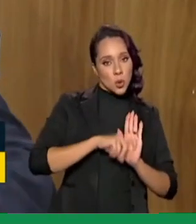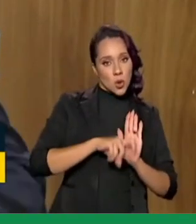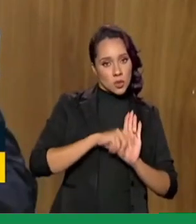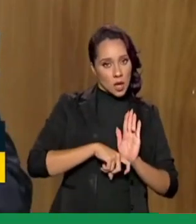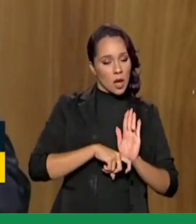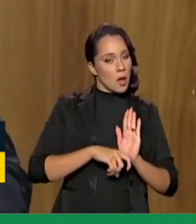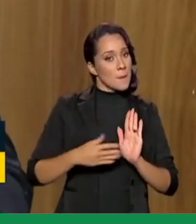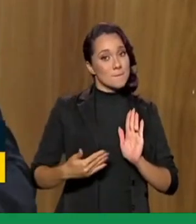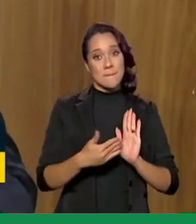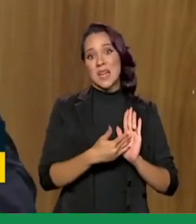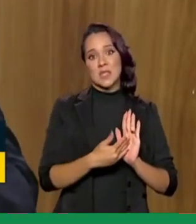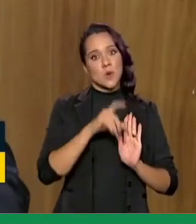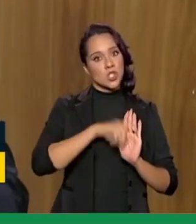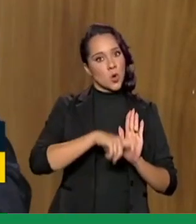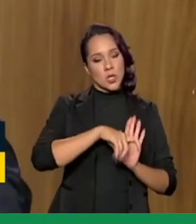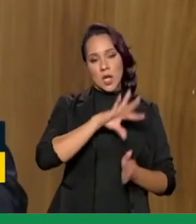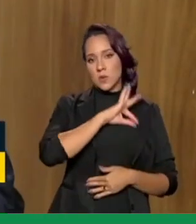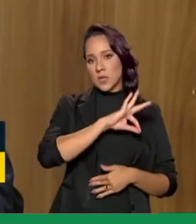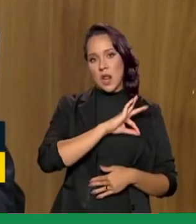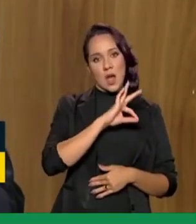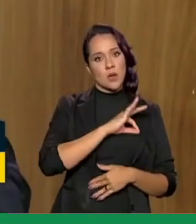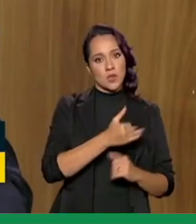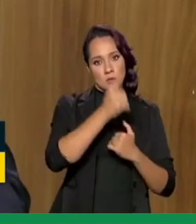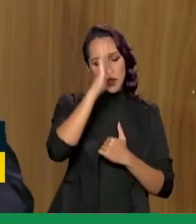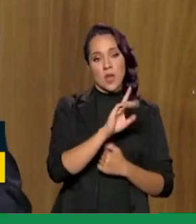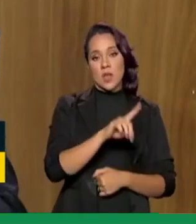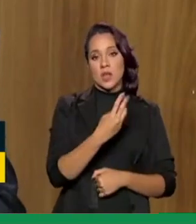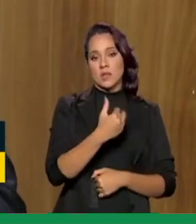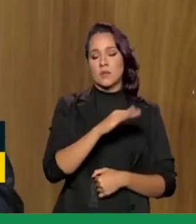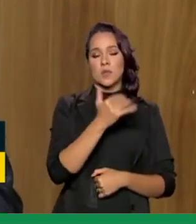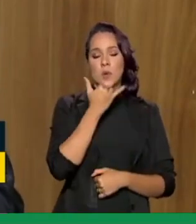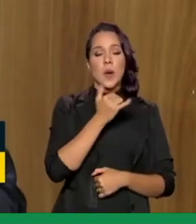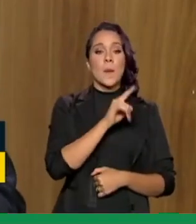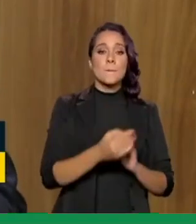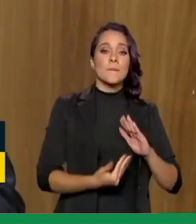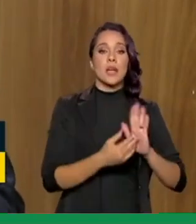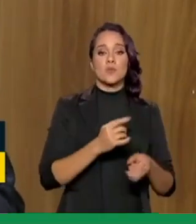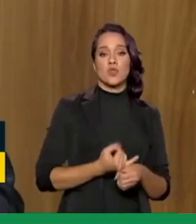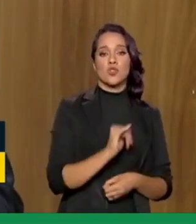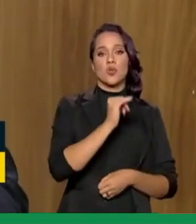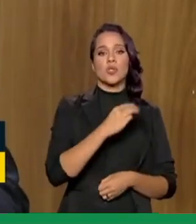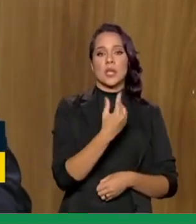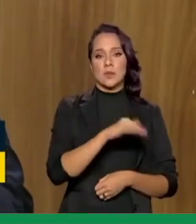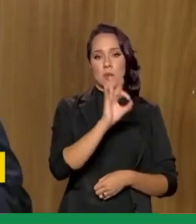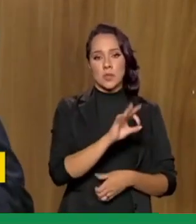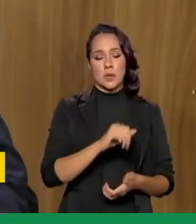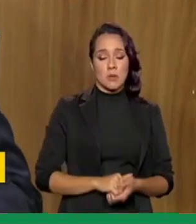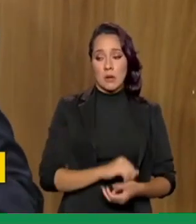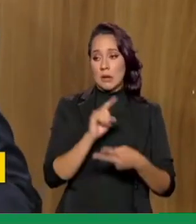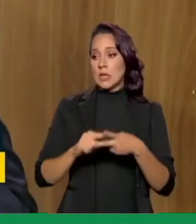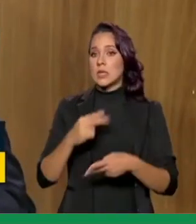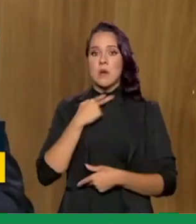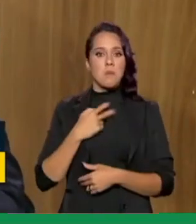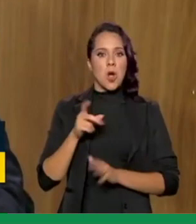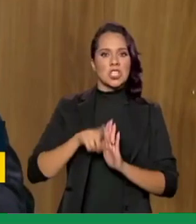habilitadas podem cobrar de taxa de juros é 3,5%. Para além disso, não pode ser cobrada nenhuma taxa